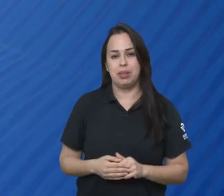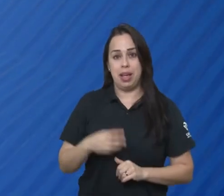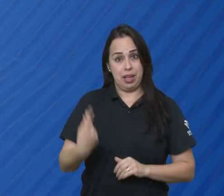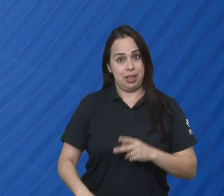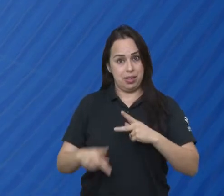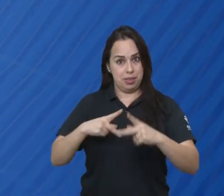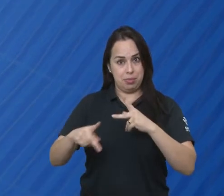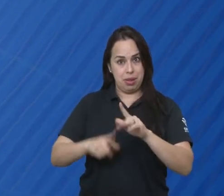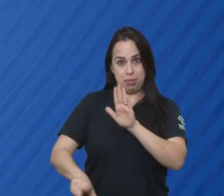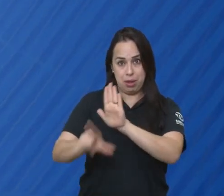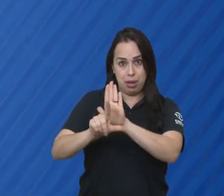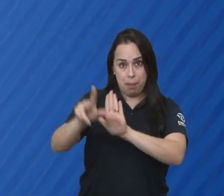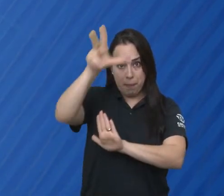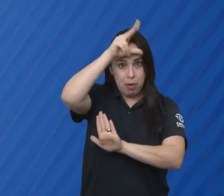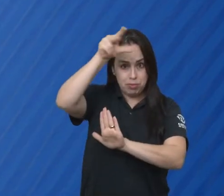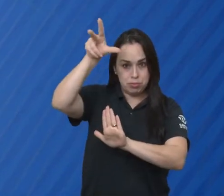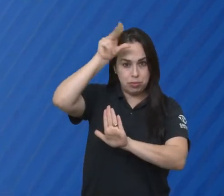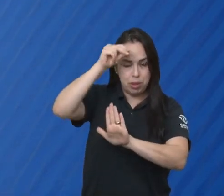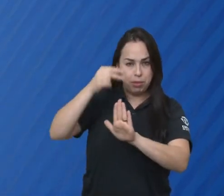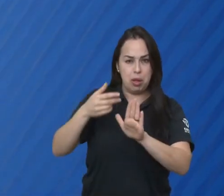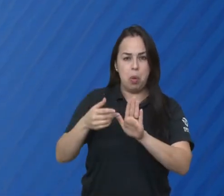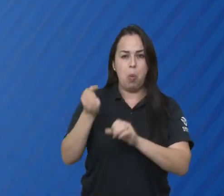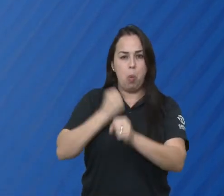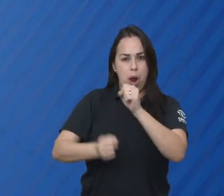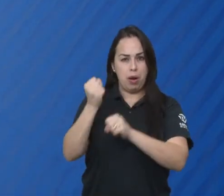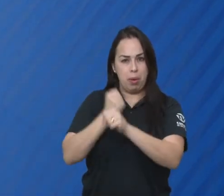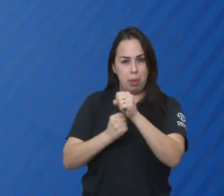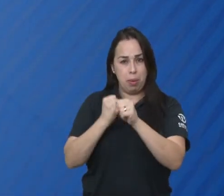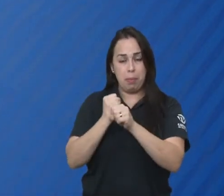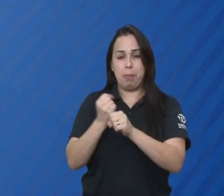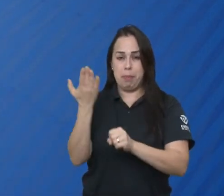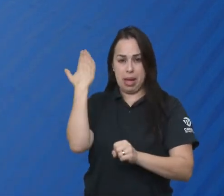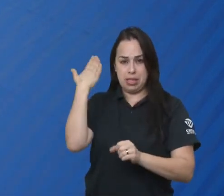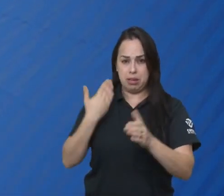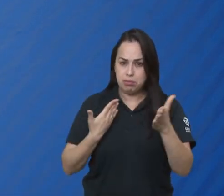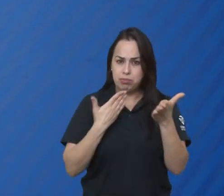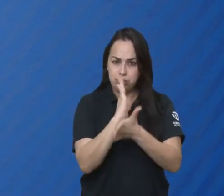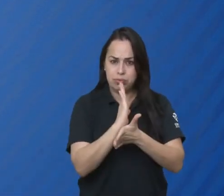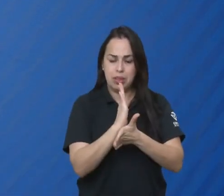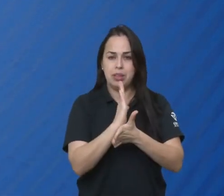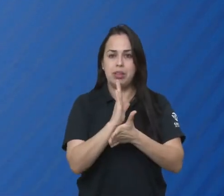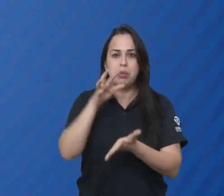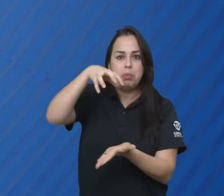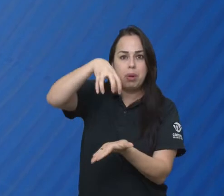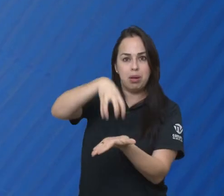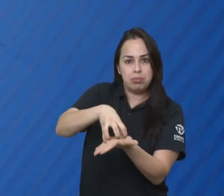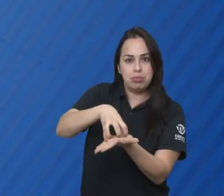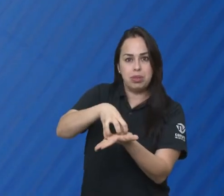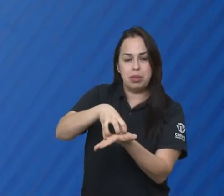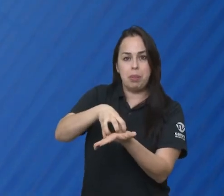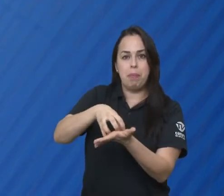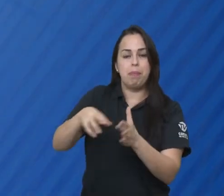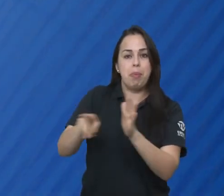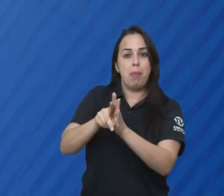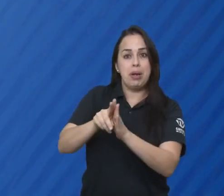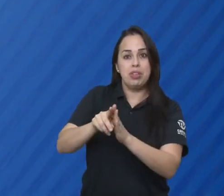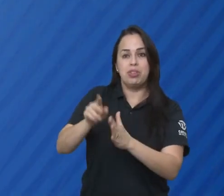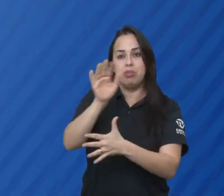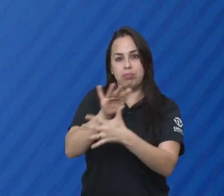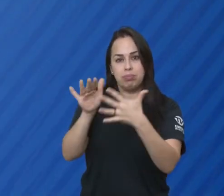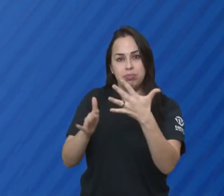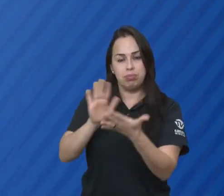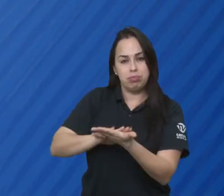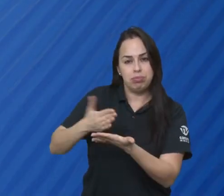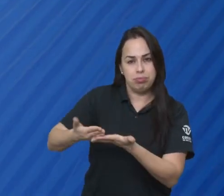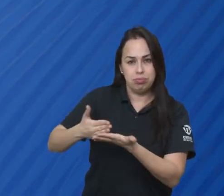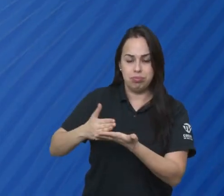José dos Campos, uma lei municipal aprovada no ano passado autoriza a criação de uma central municipal de intérpretes da